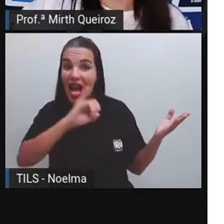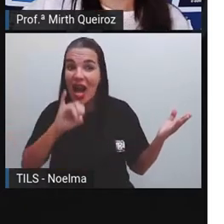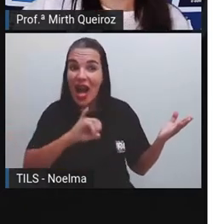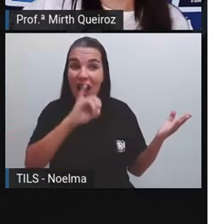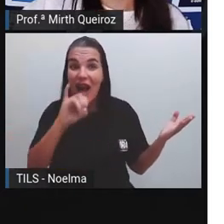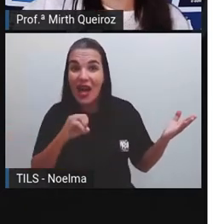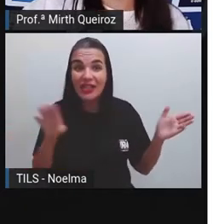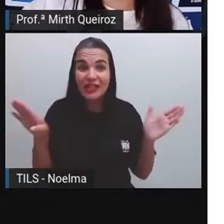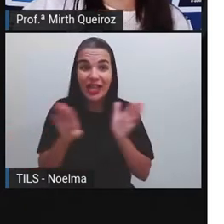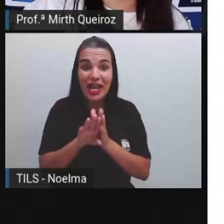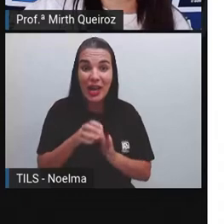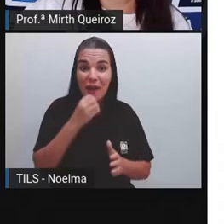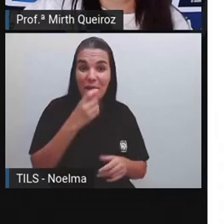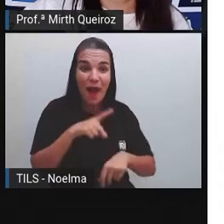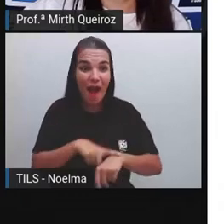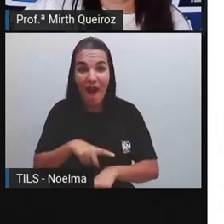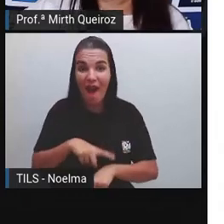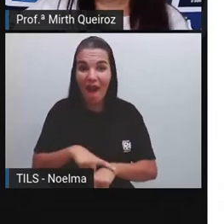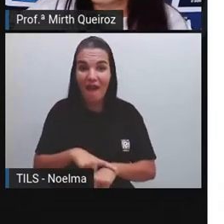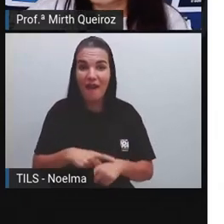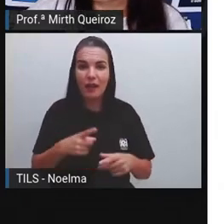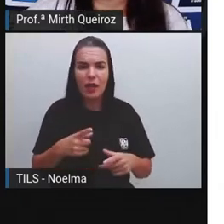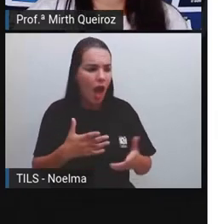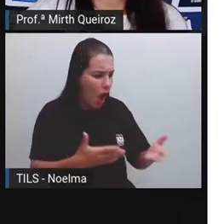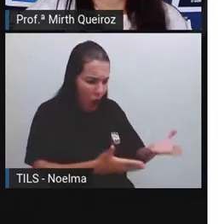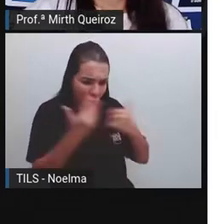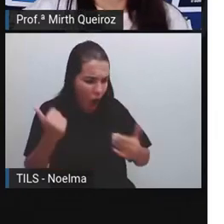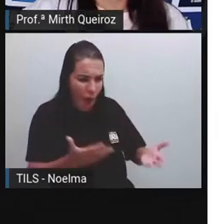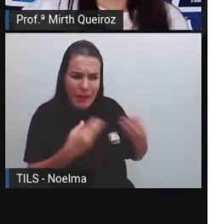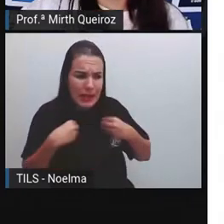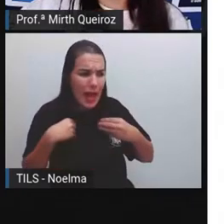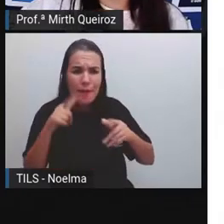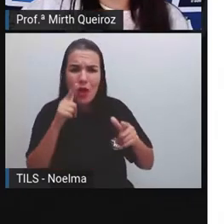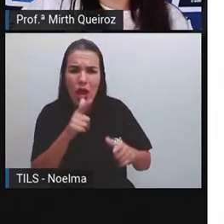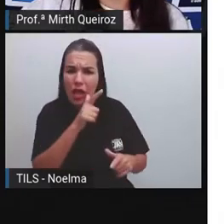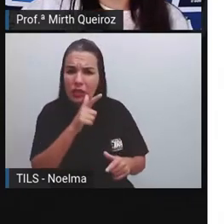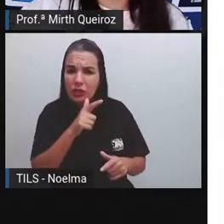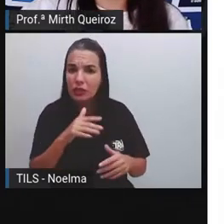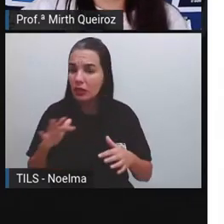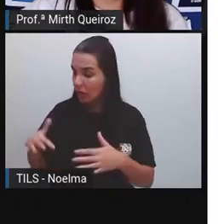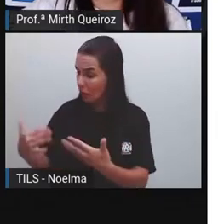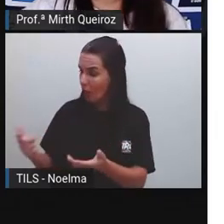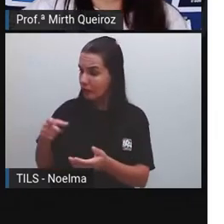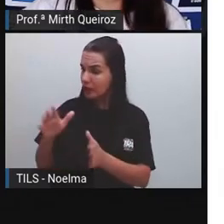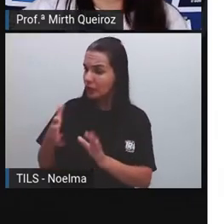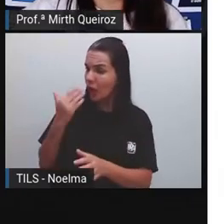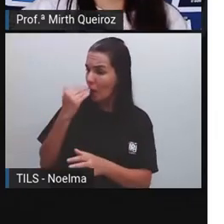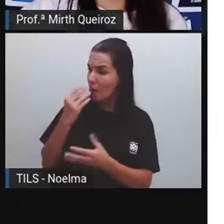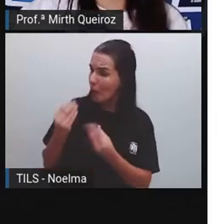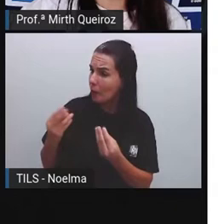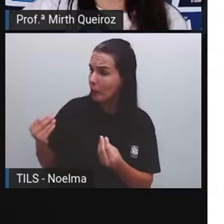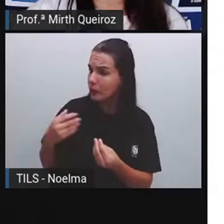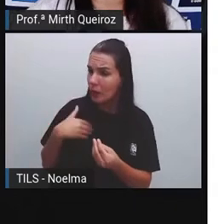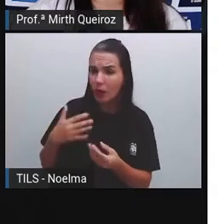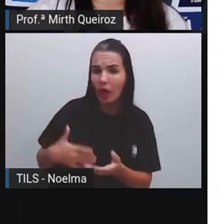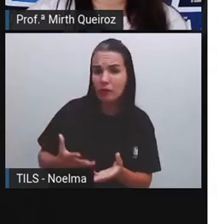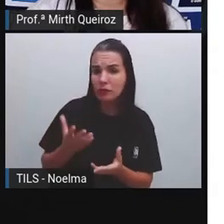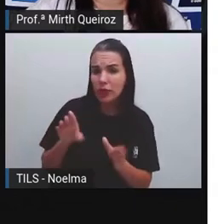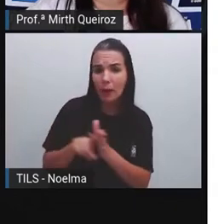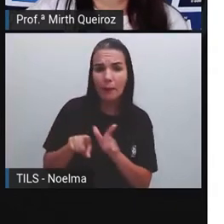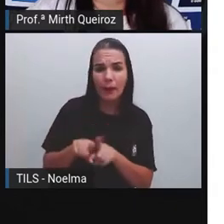Ei! Que negócio é esse? Devolve meu lanche! Ué! Você já comeu bastante pro seu tamanho.